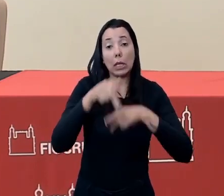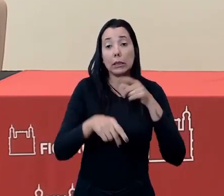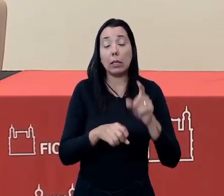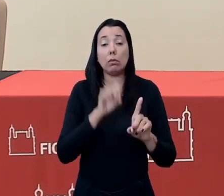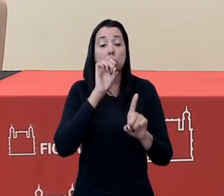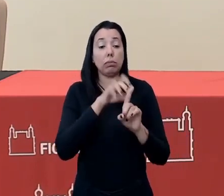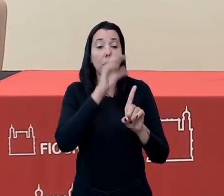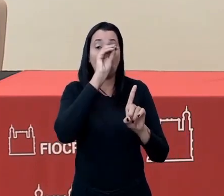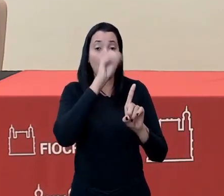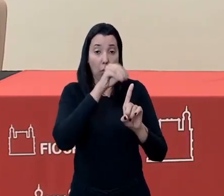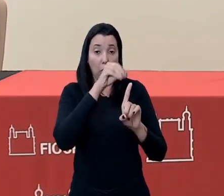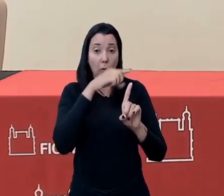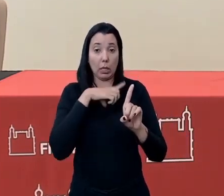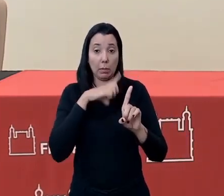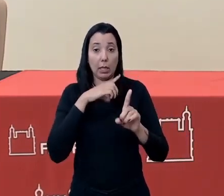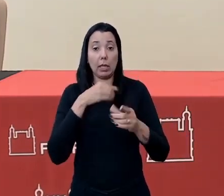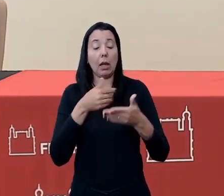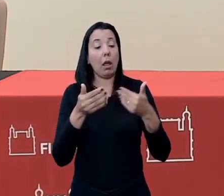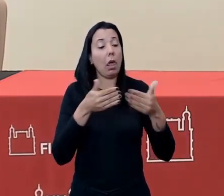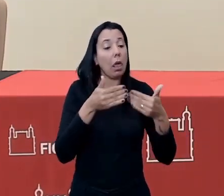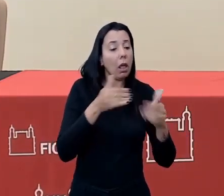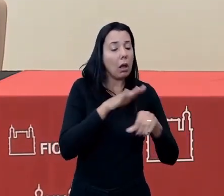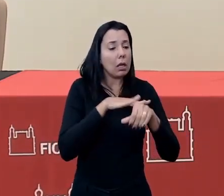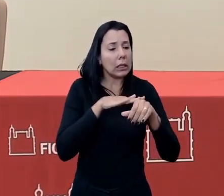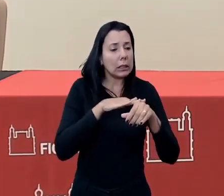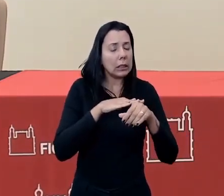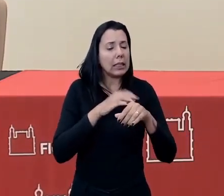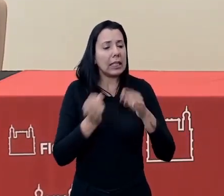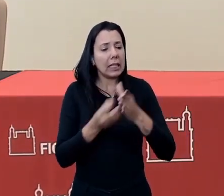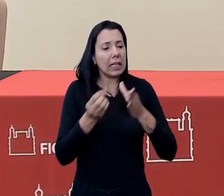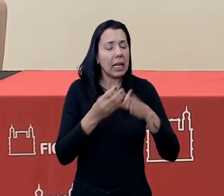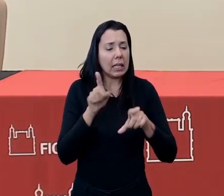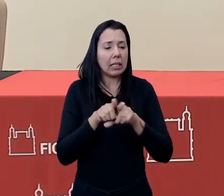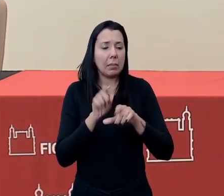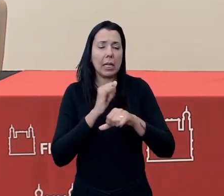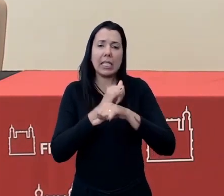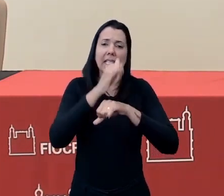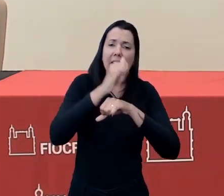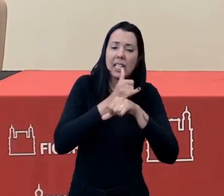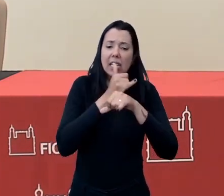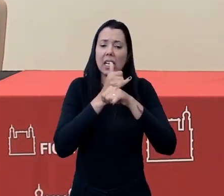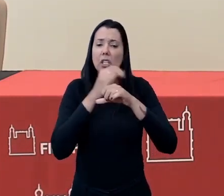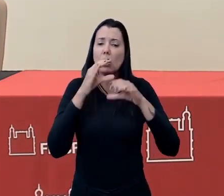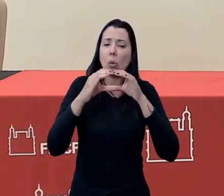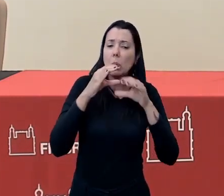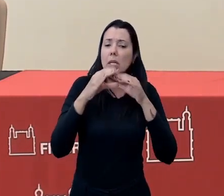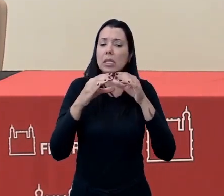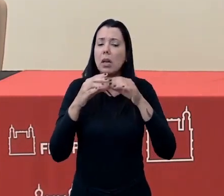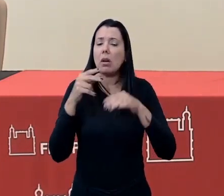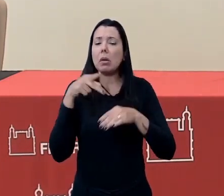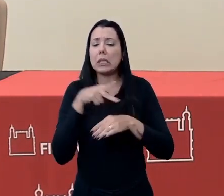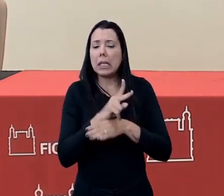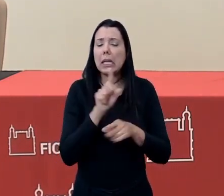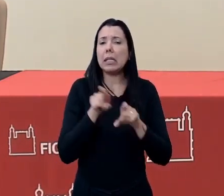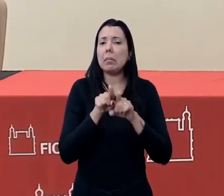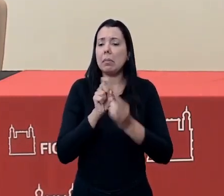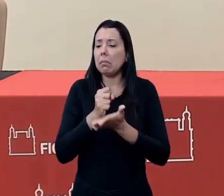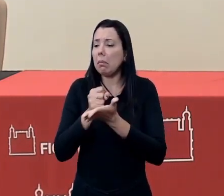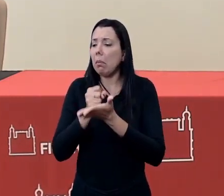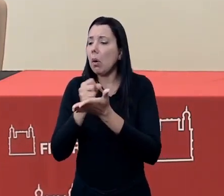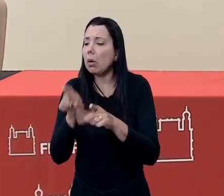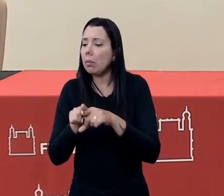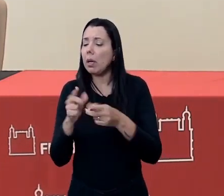vulnerabilizadas, na articulação de estratégias de comunicação, de como é que a gente segue apoiando, como também